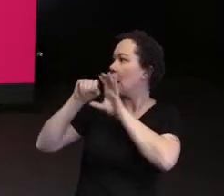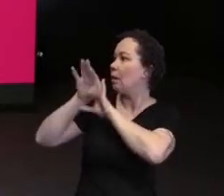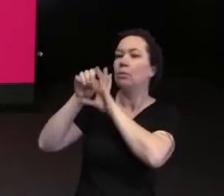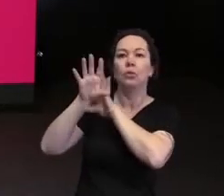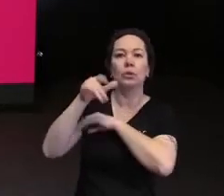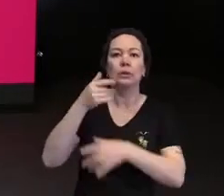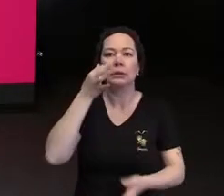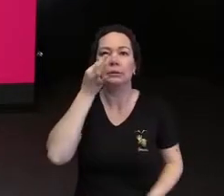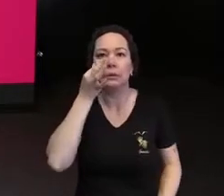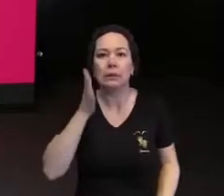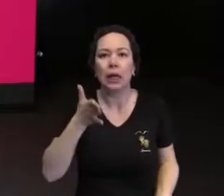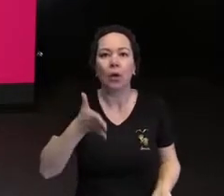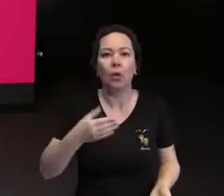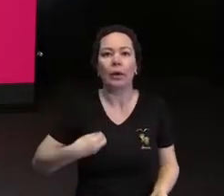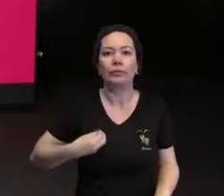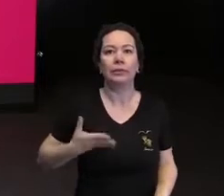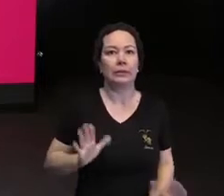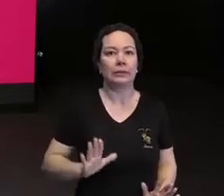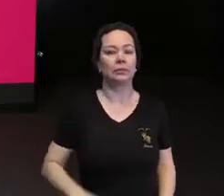Alex?